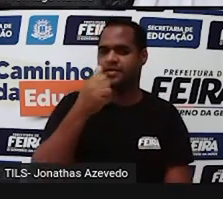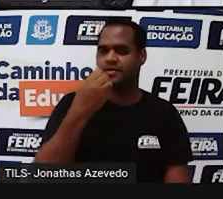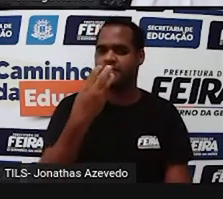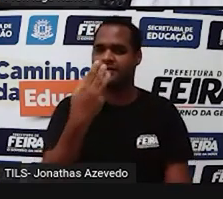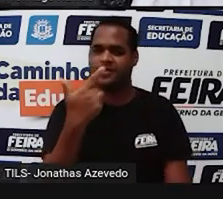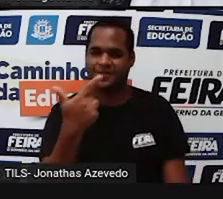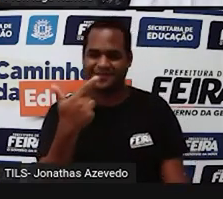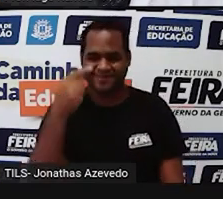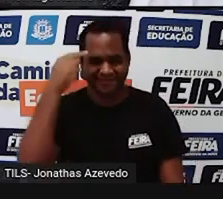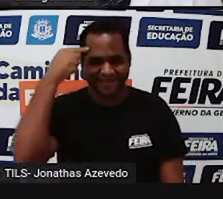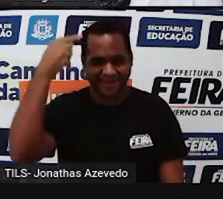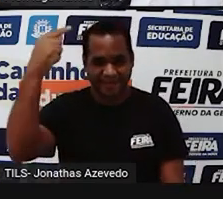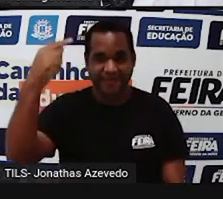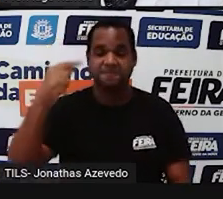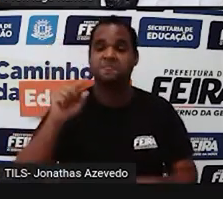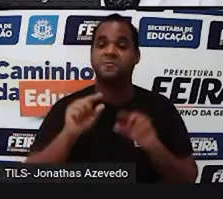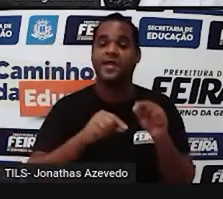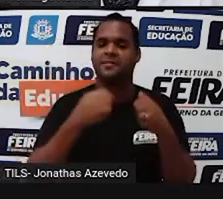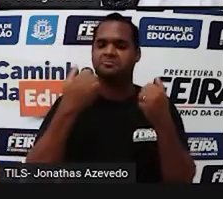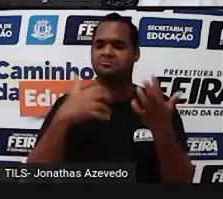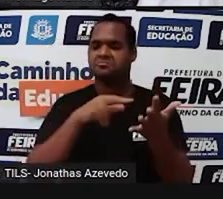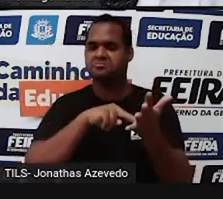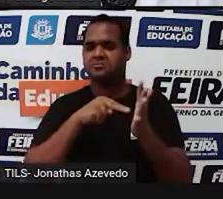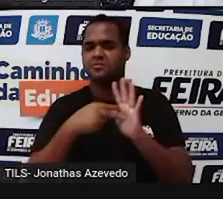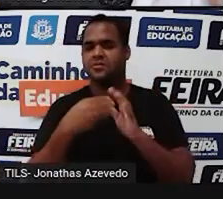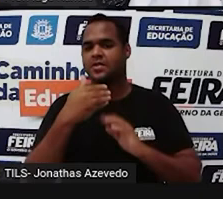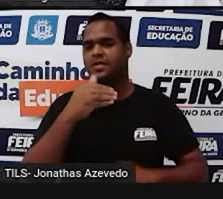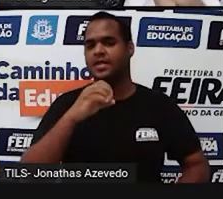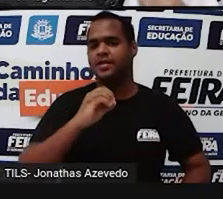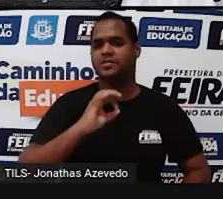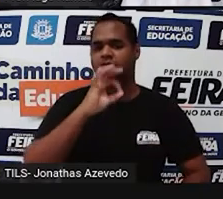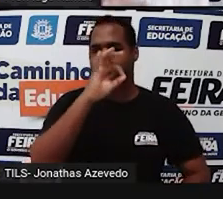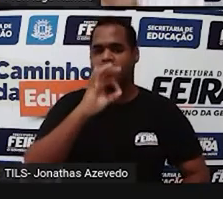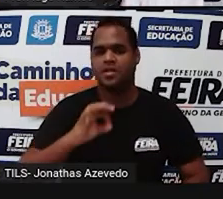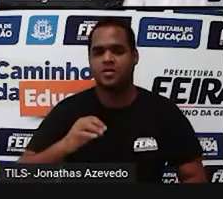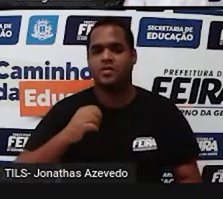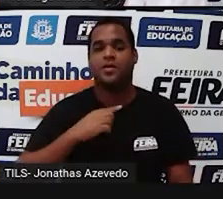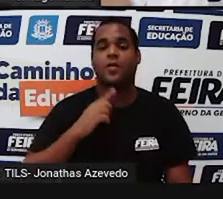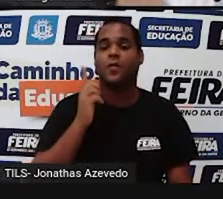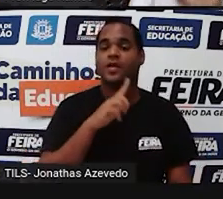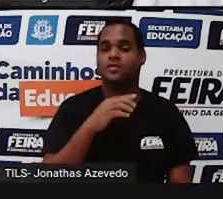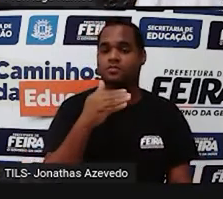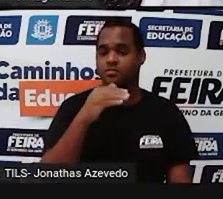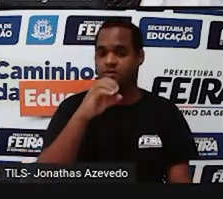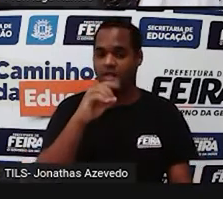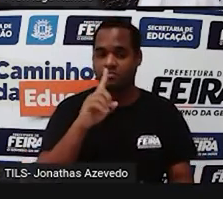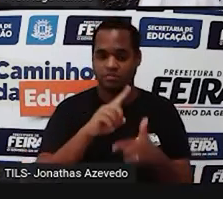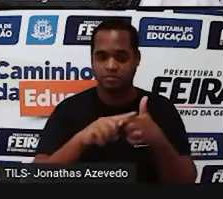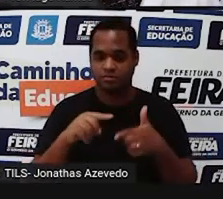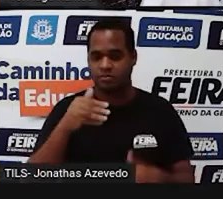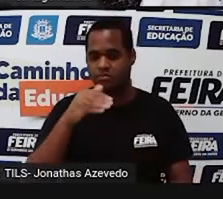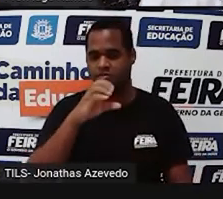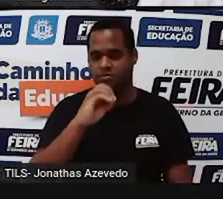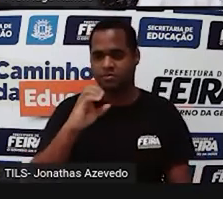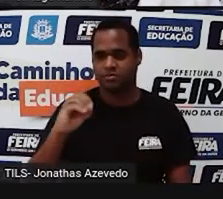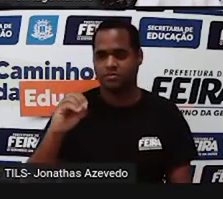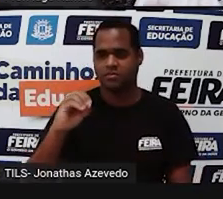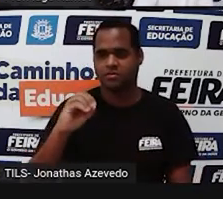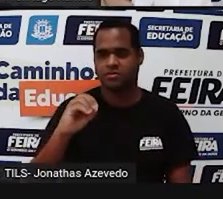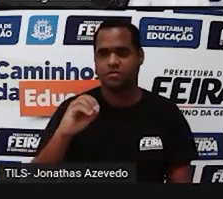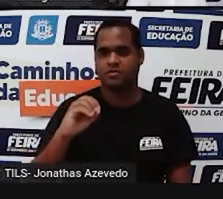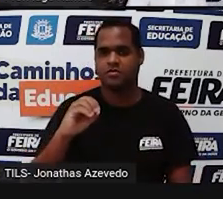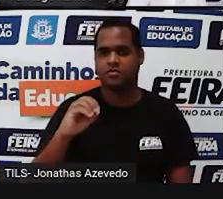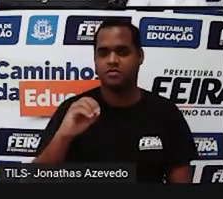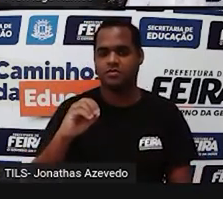Então, o que é significa 10%? 10 dividido por 100. Então, primeiro foi feito isso na calculadora. 10